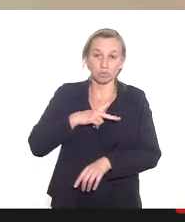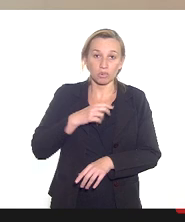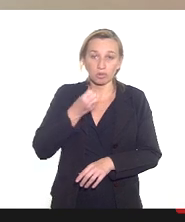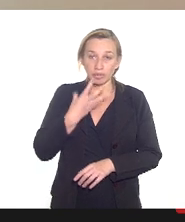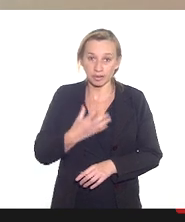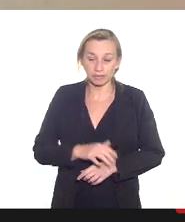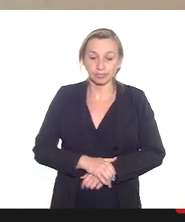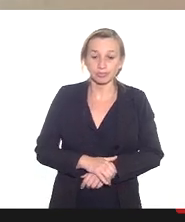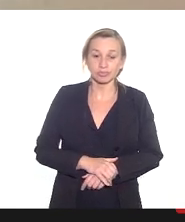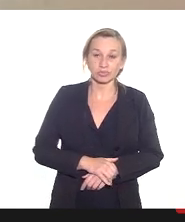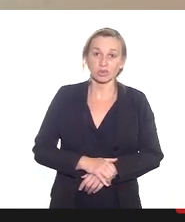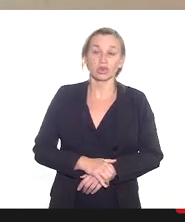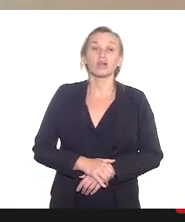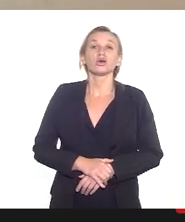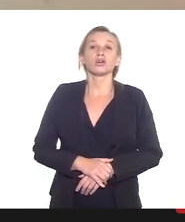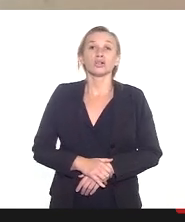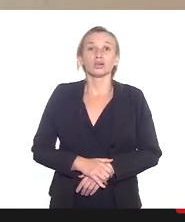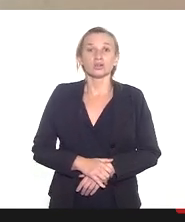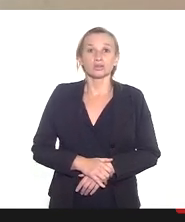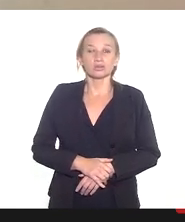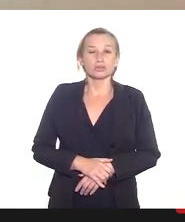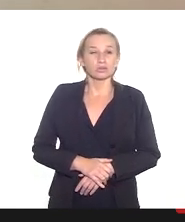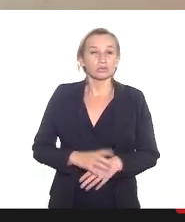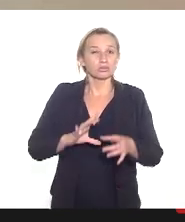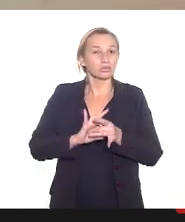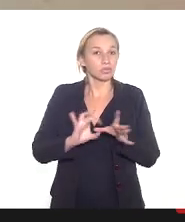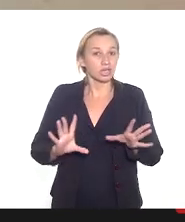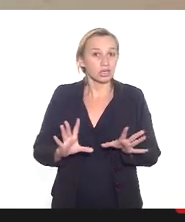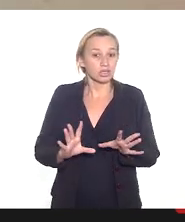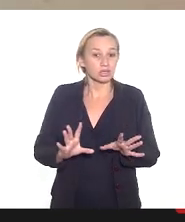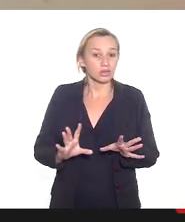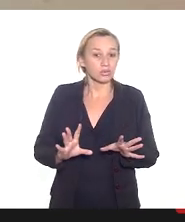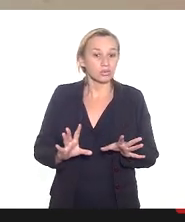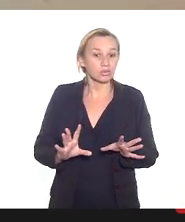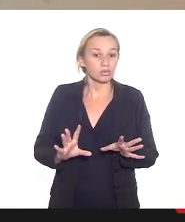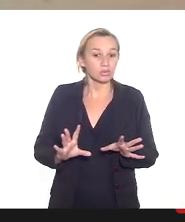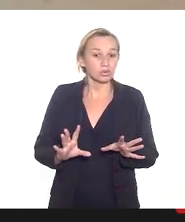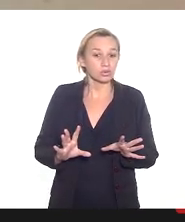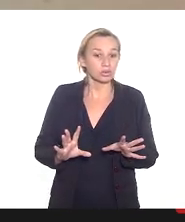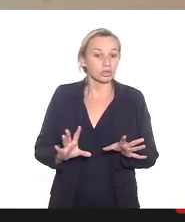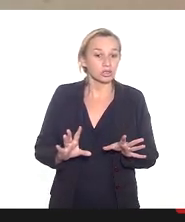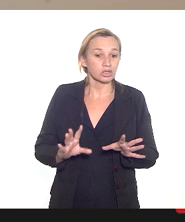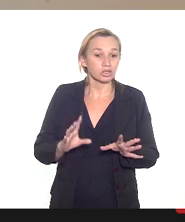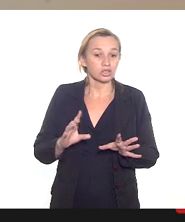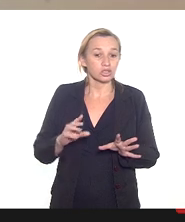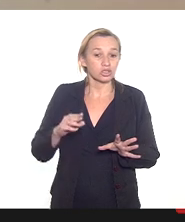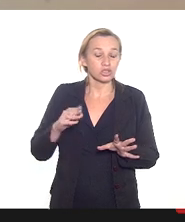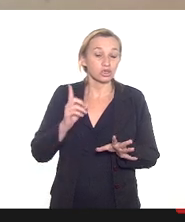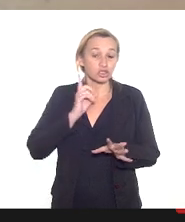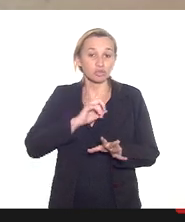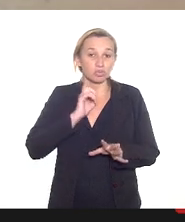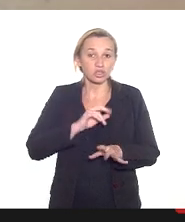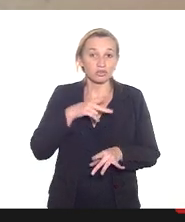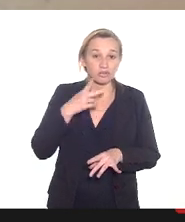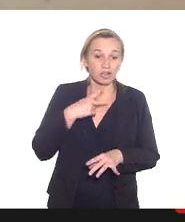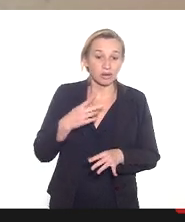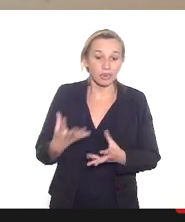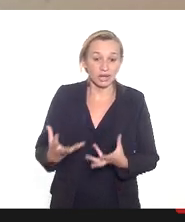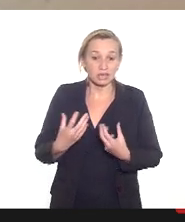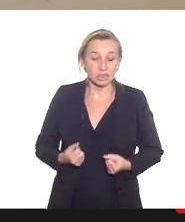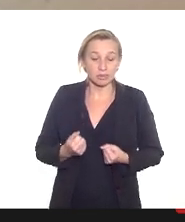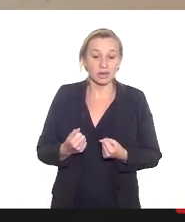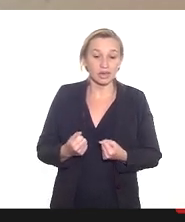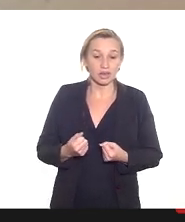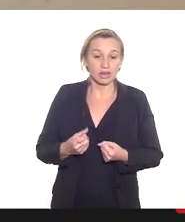sem exigência o que a deliberação de minas coloca é que para receber a vacina ele sugere